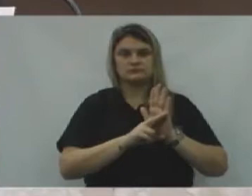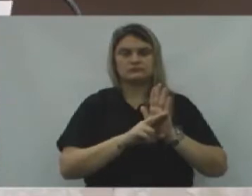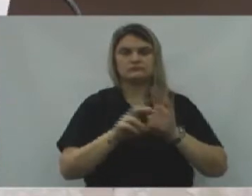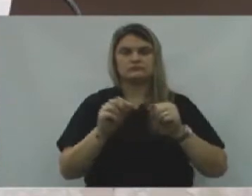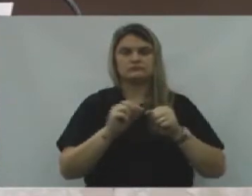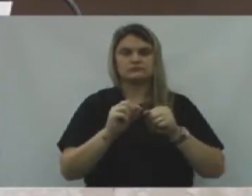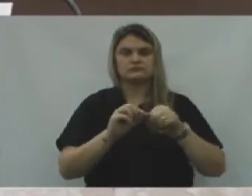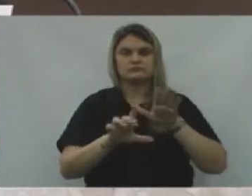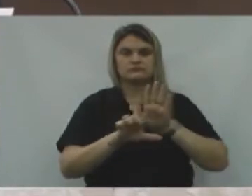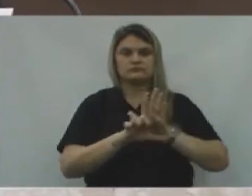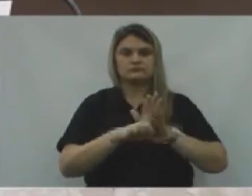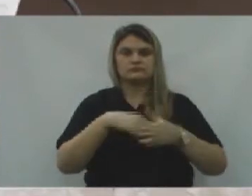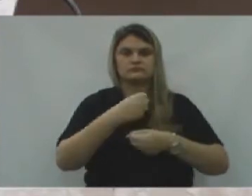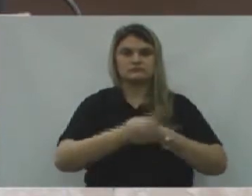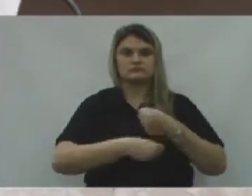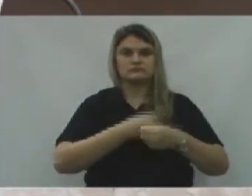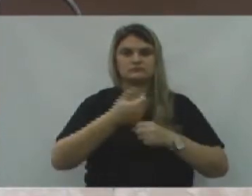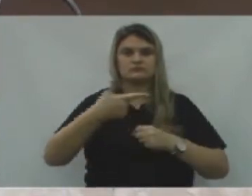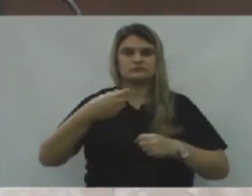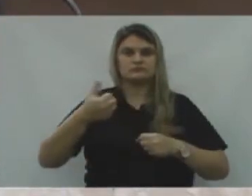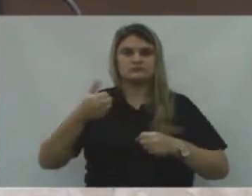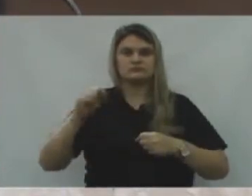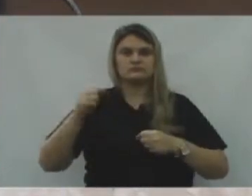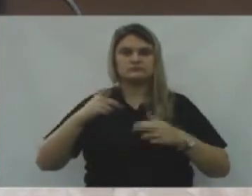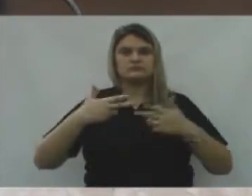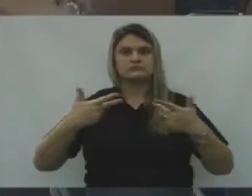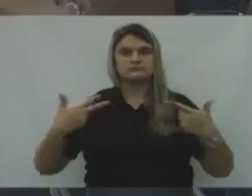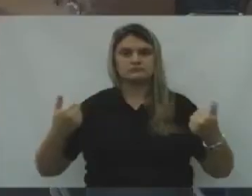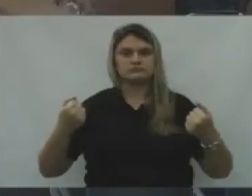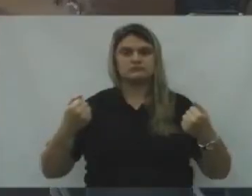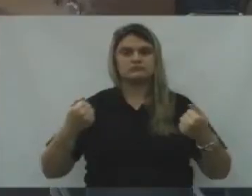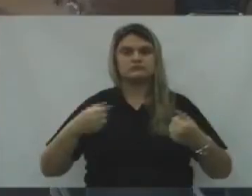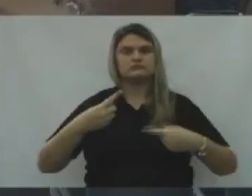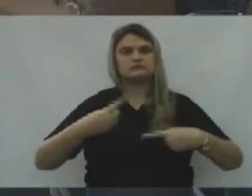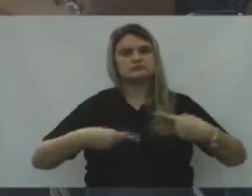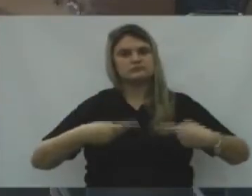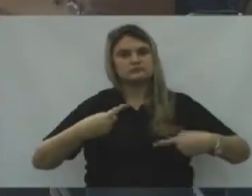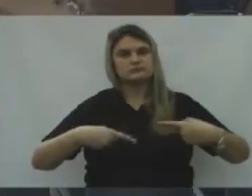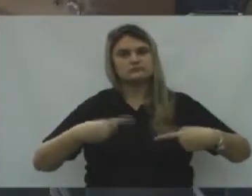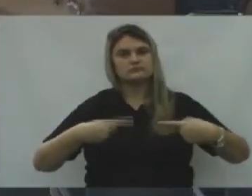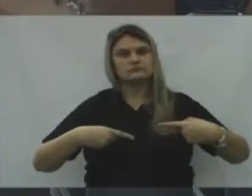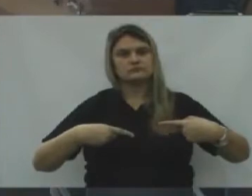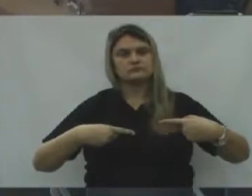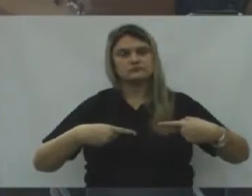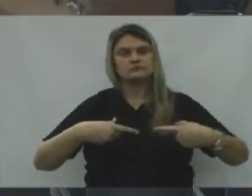orçamentária Para o exercício de 2018 E da outras providências. Em discussão,